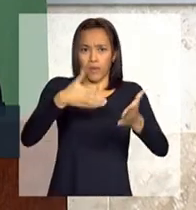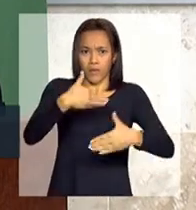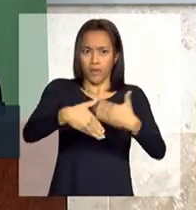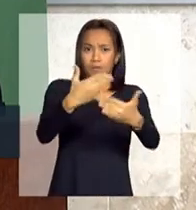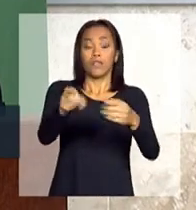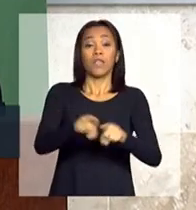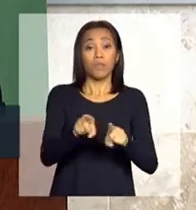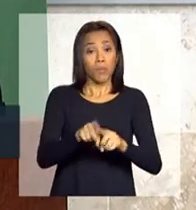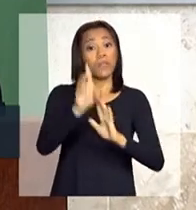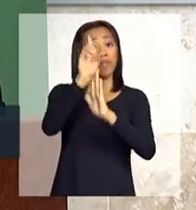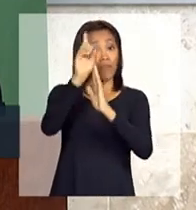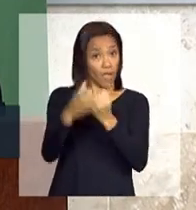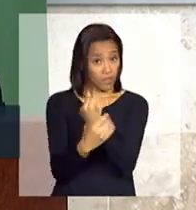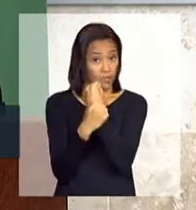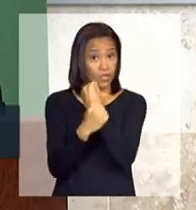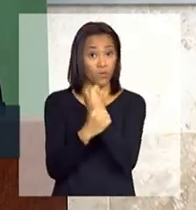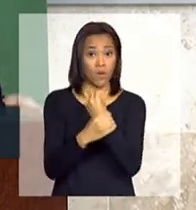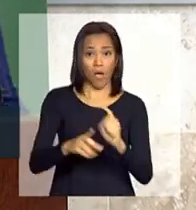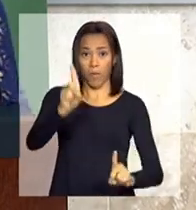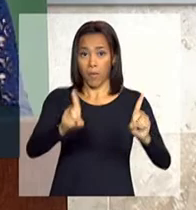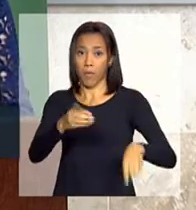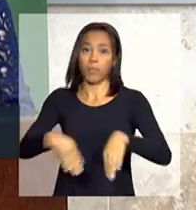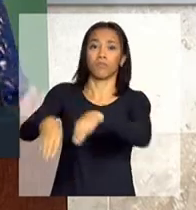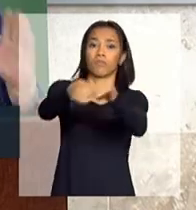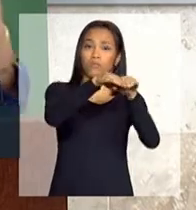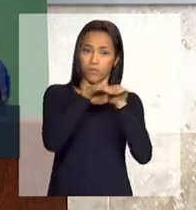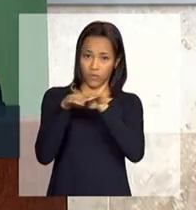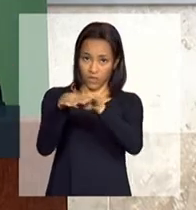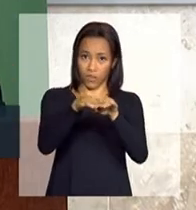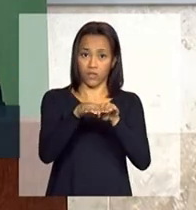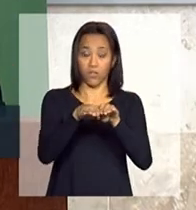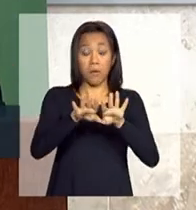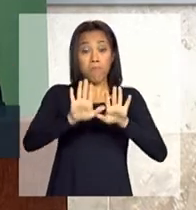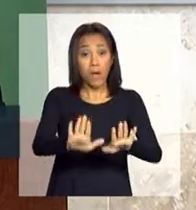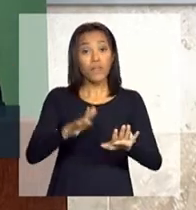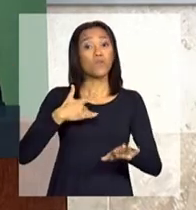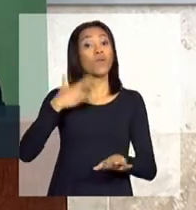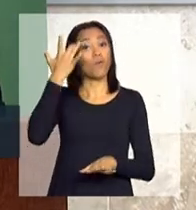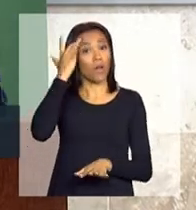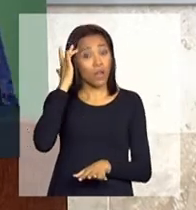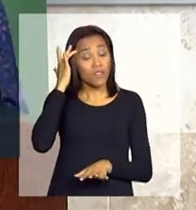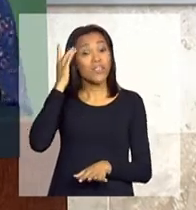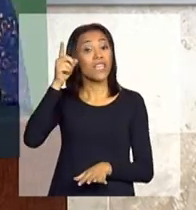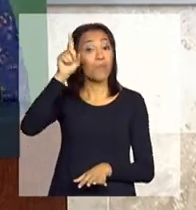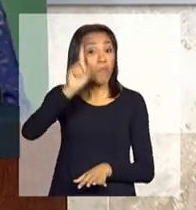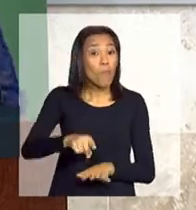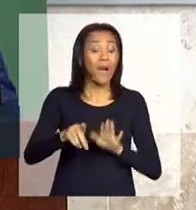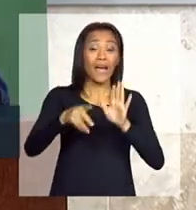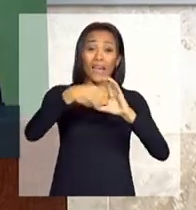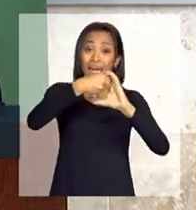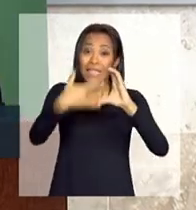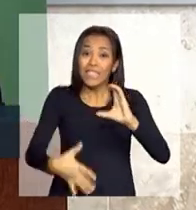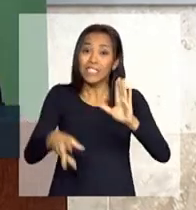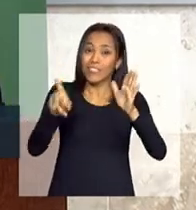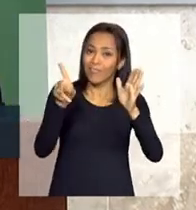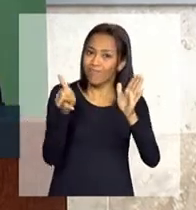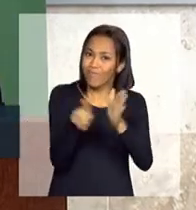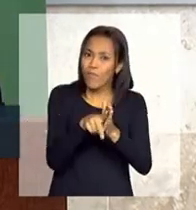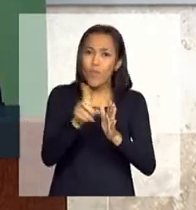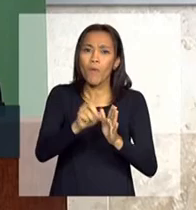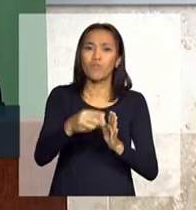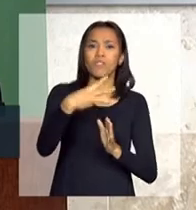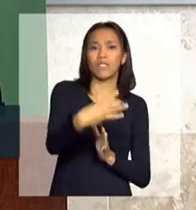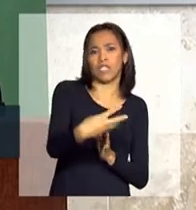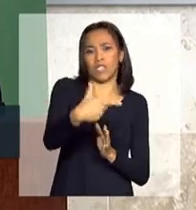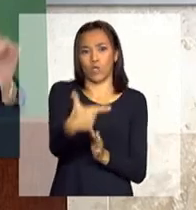competitividade. Mas, o que eu acho que é a grande característica não é os 32 bilhões,